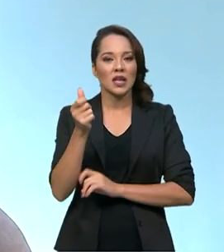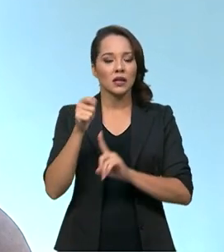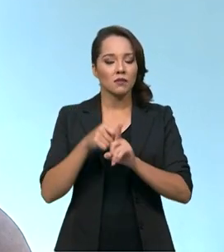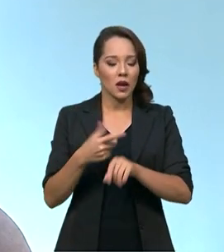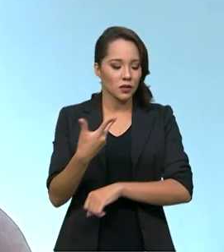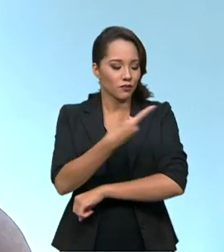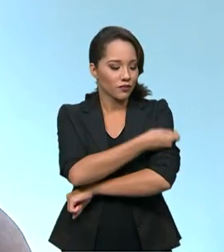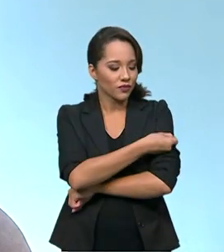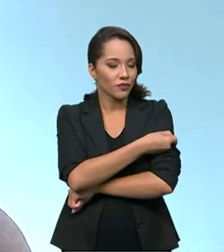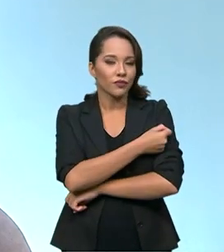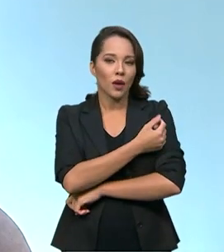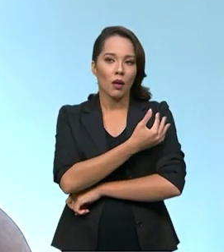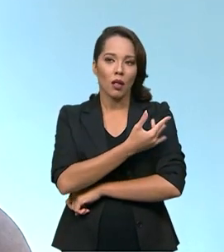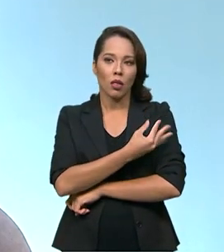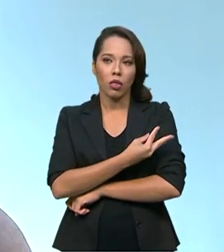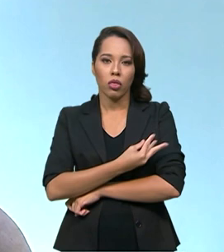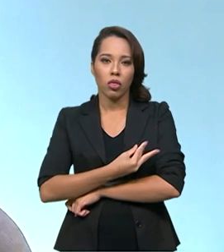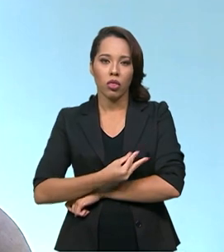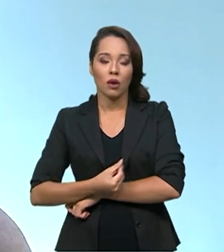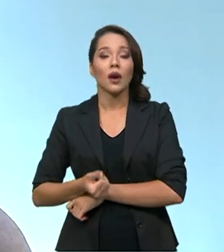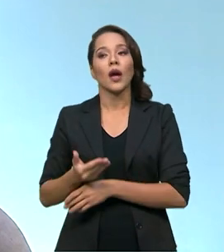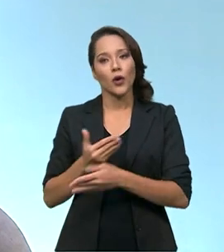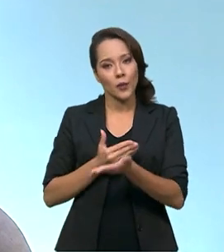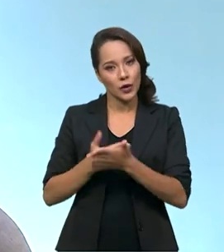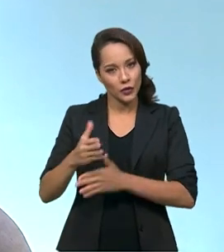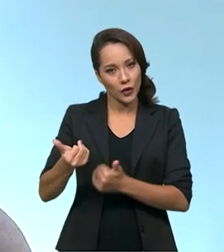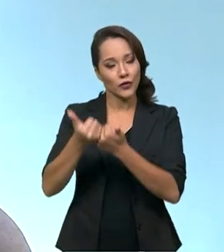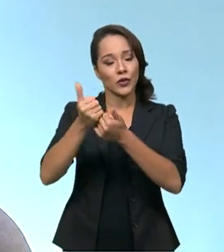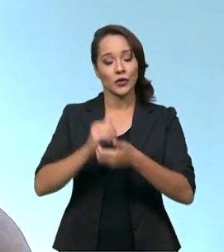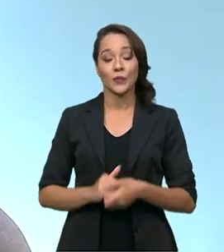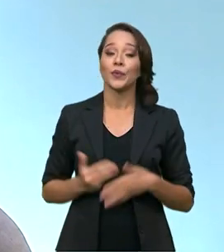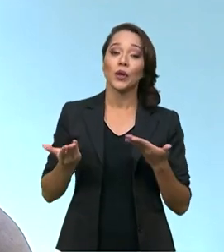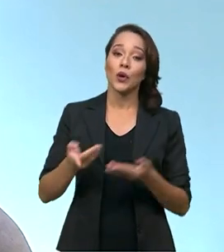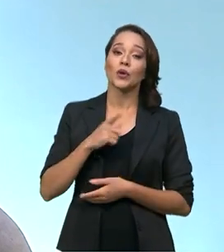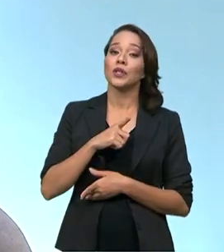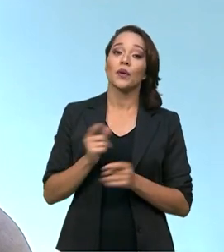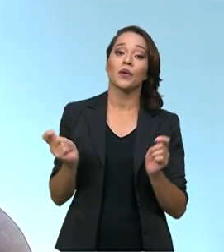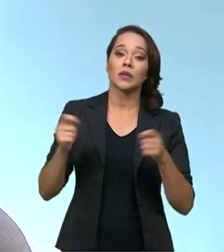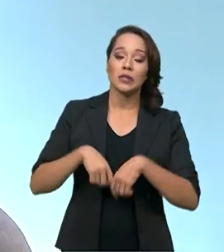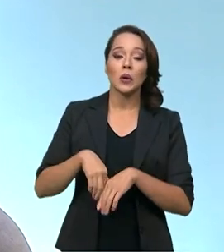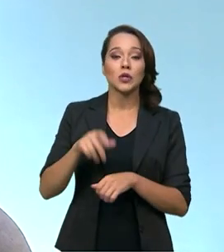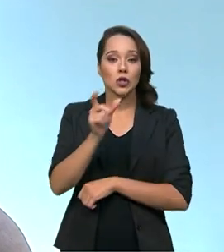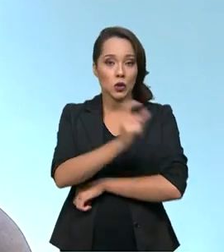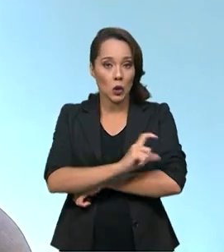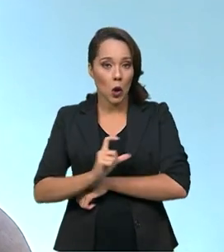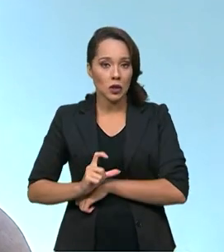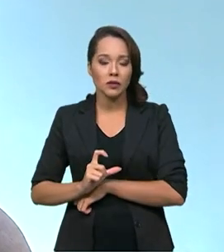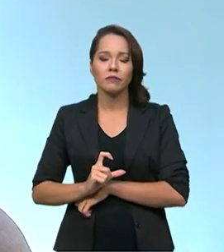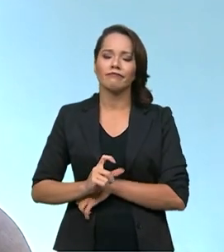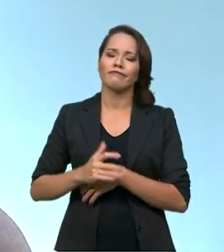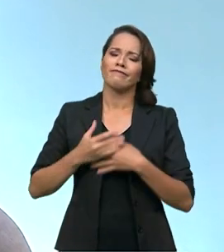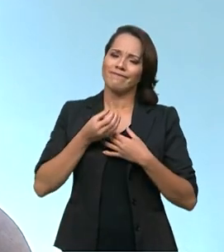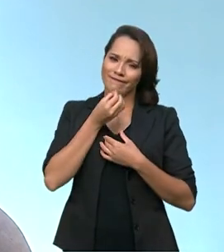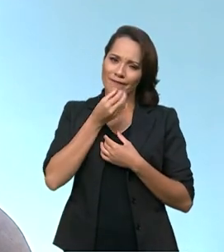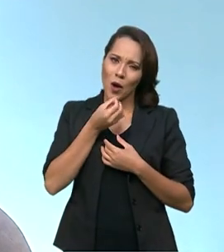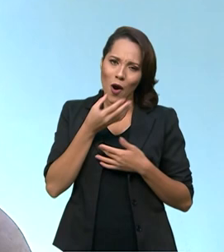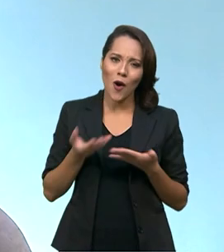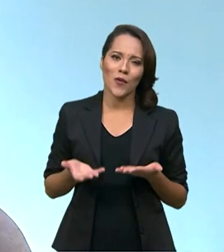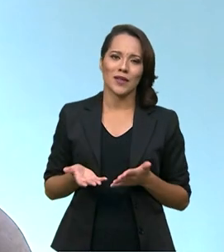da sua aplicação. Começamos a fazer o reforço e nós temos hoje uma condição de doses muito satisfatória.